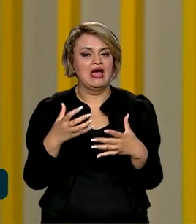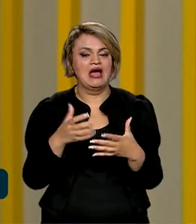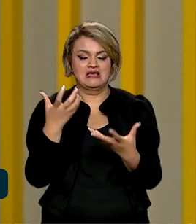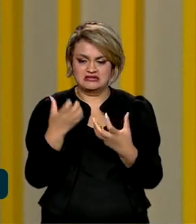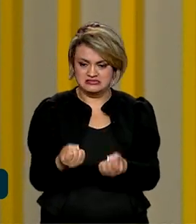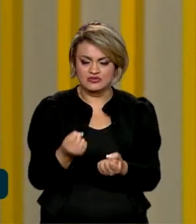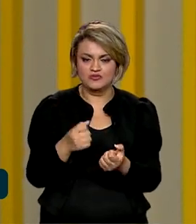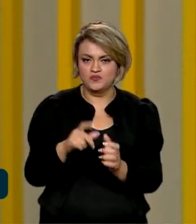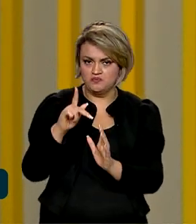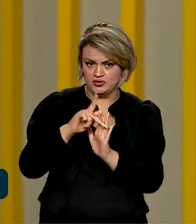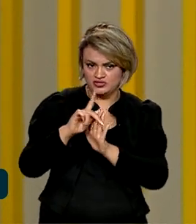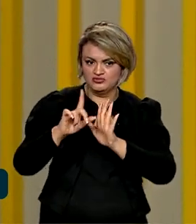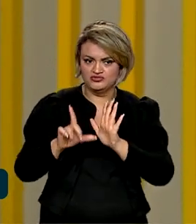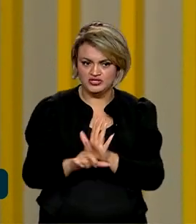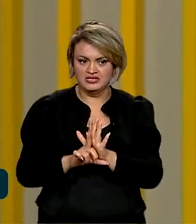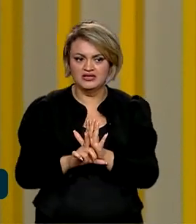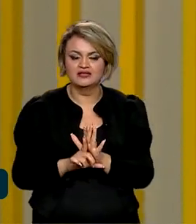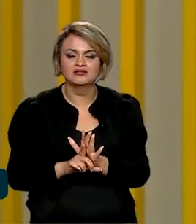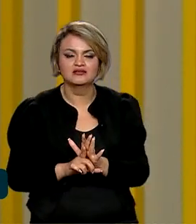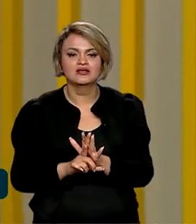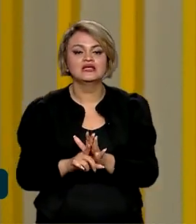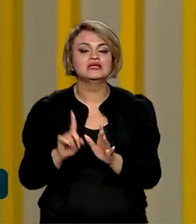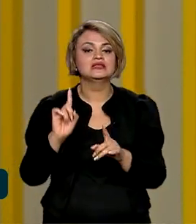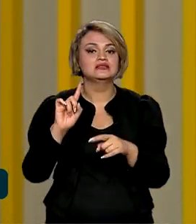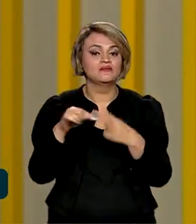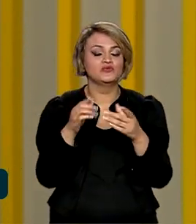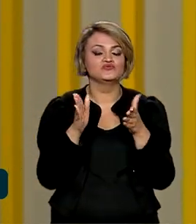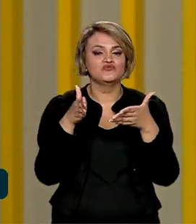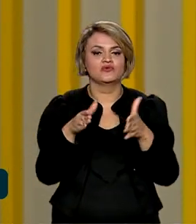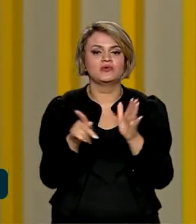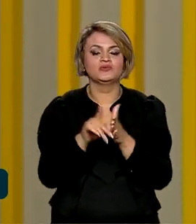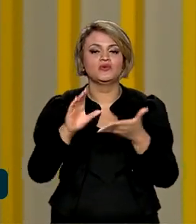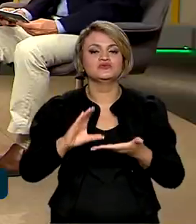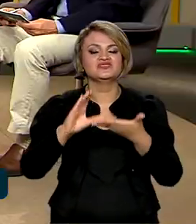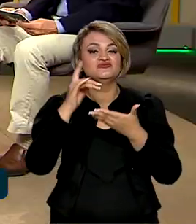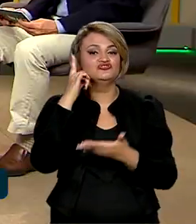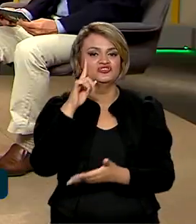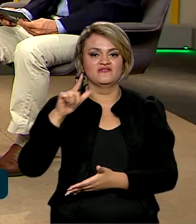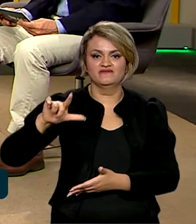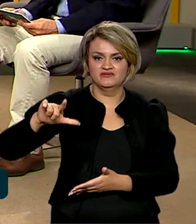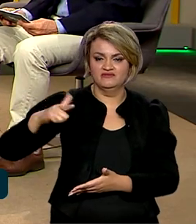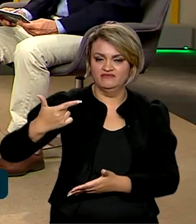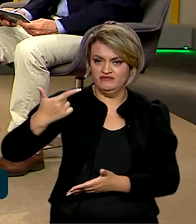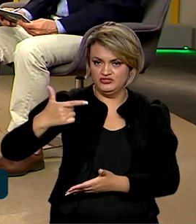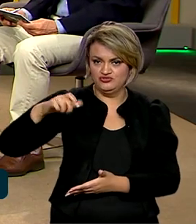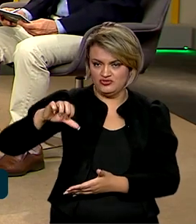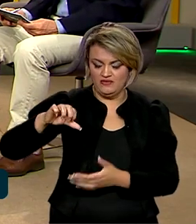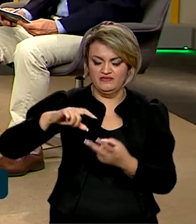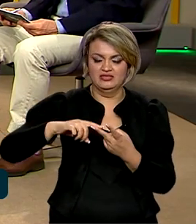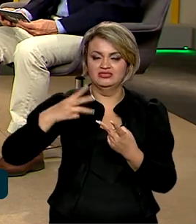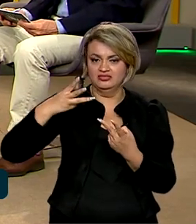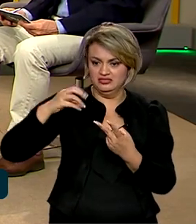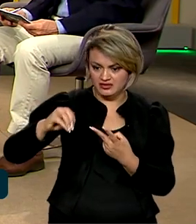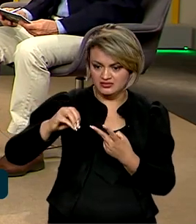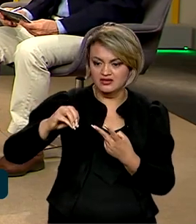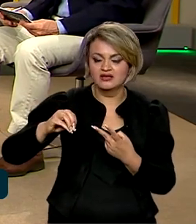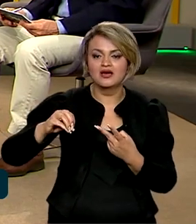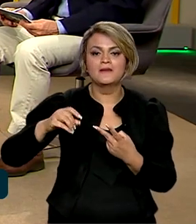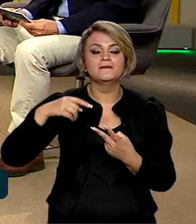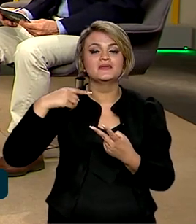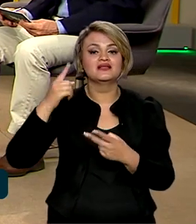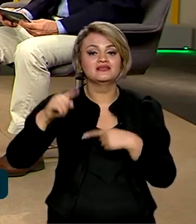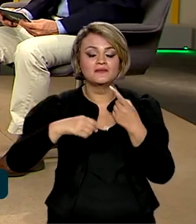projeto de lei depois do Fórum Interconselhos, que é no dia 29, no dia 30, para que a gente possa